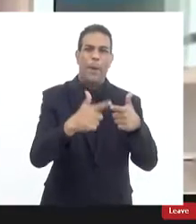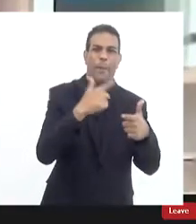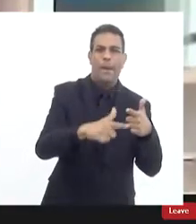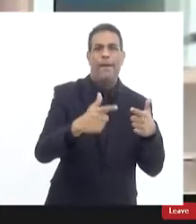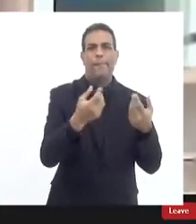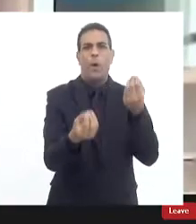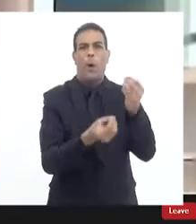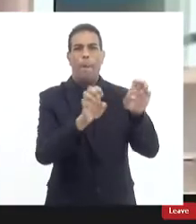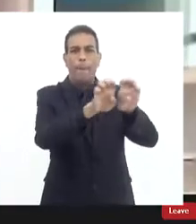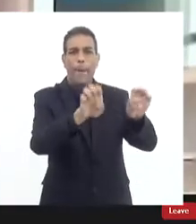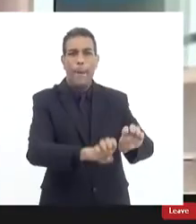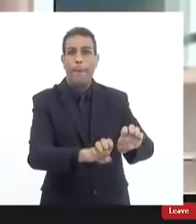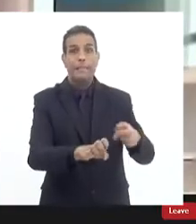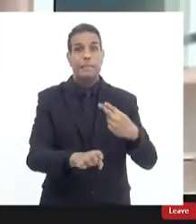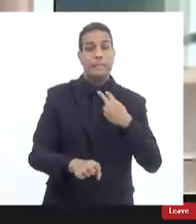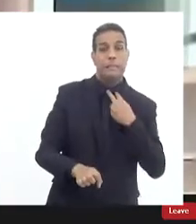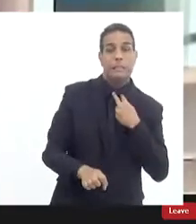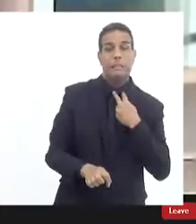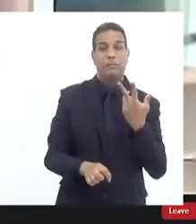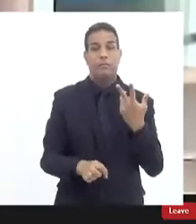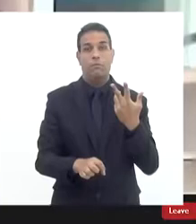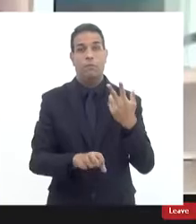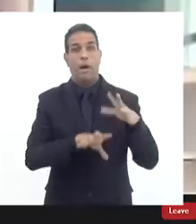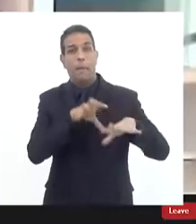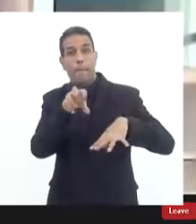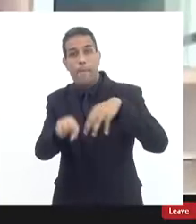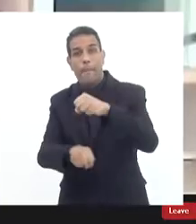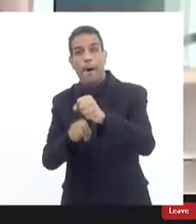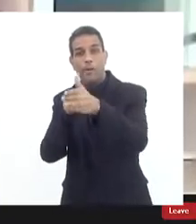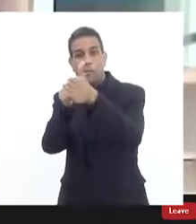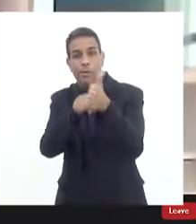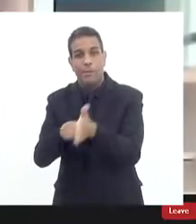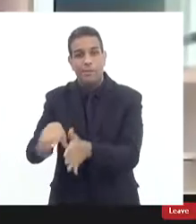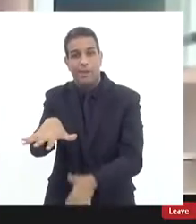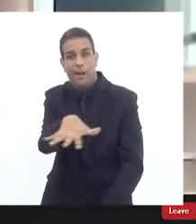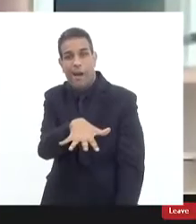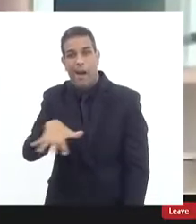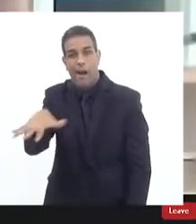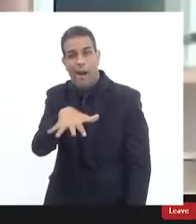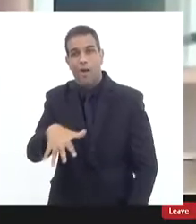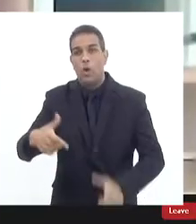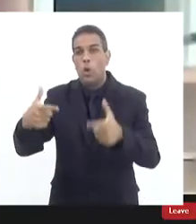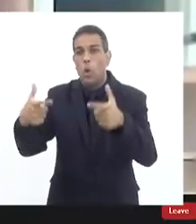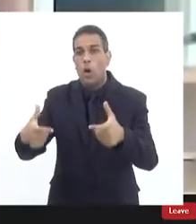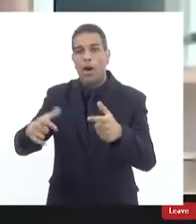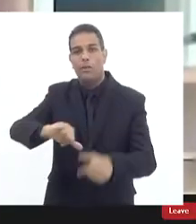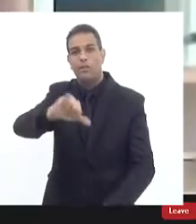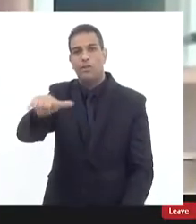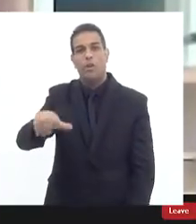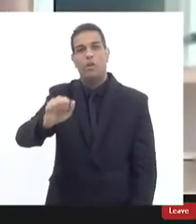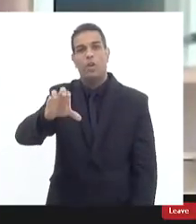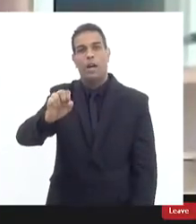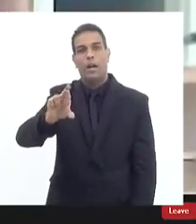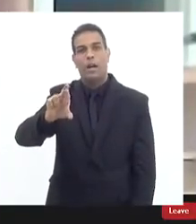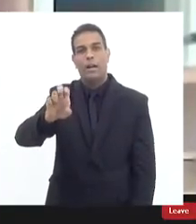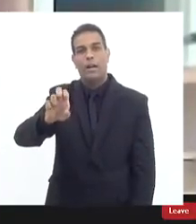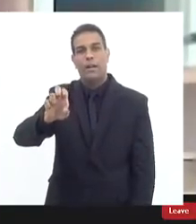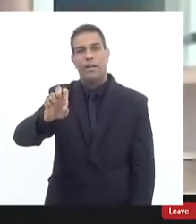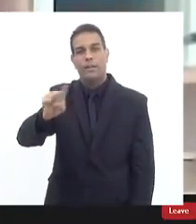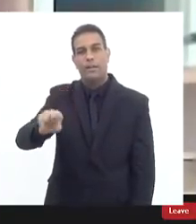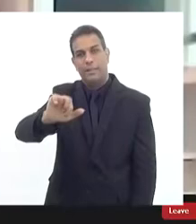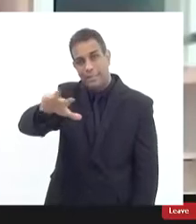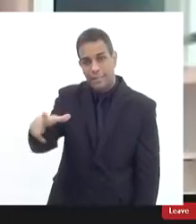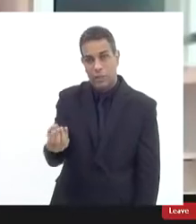ela não poderia fazer as perícias no caso lá do Jacarezinho então nós